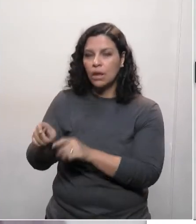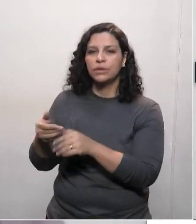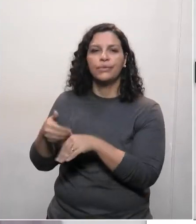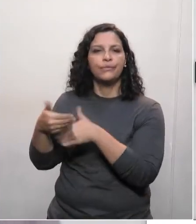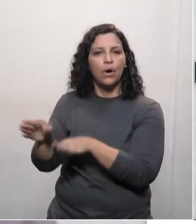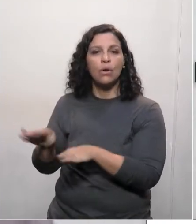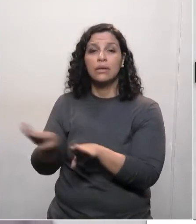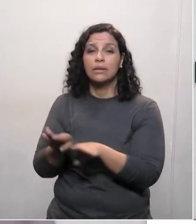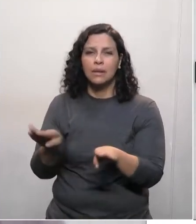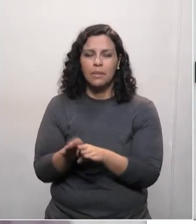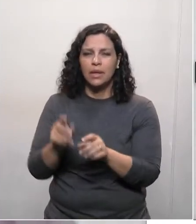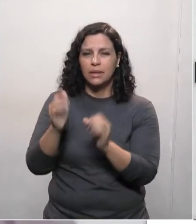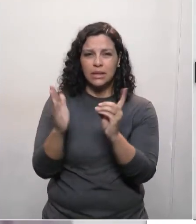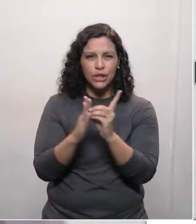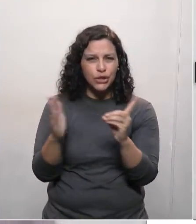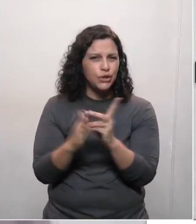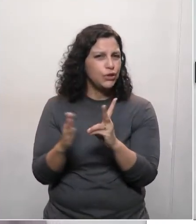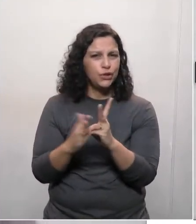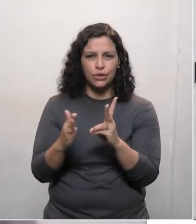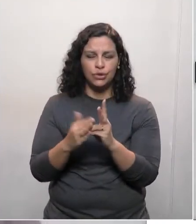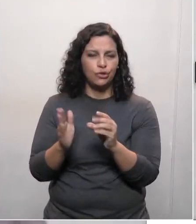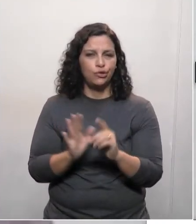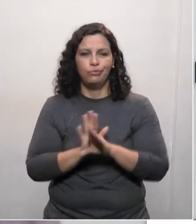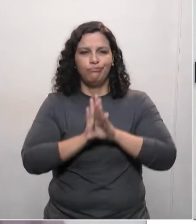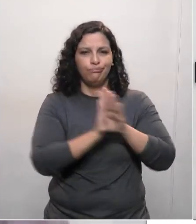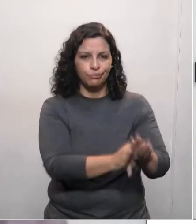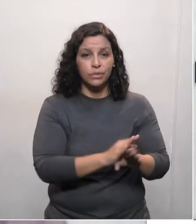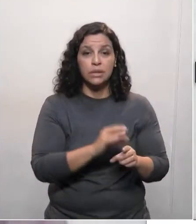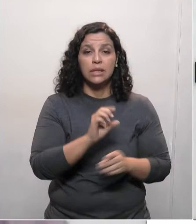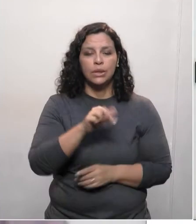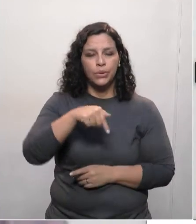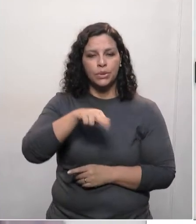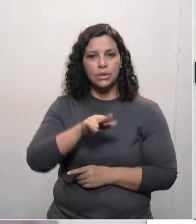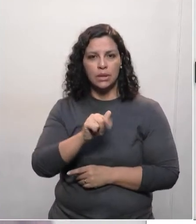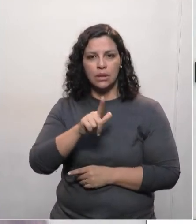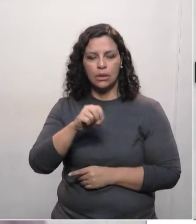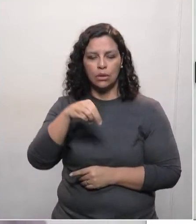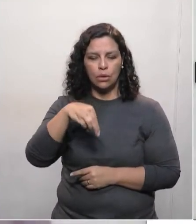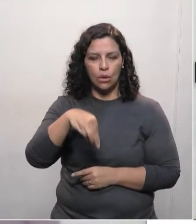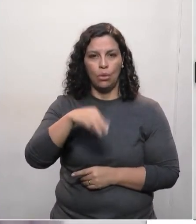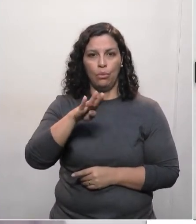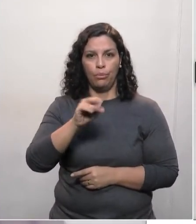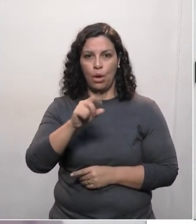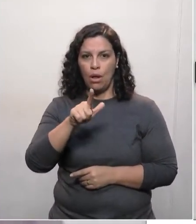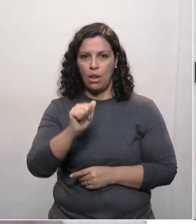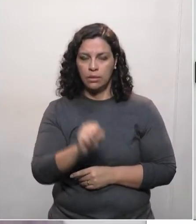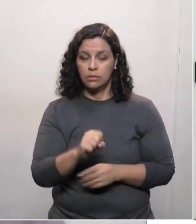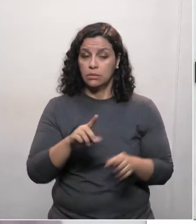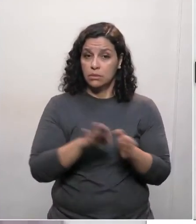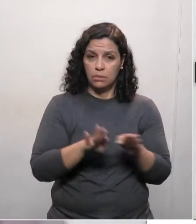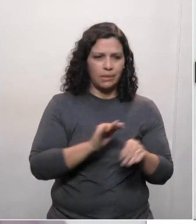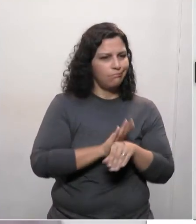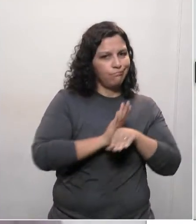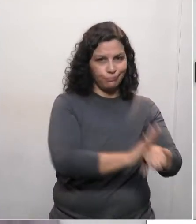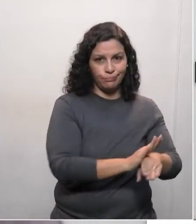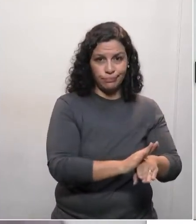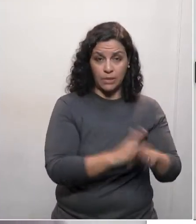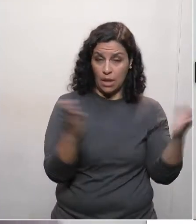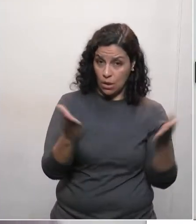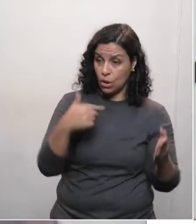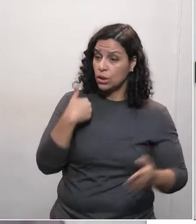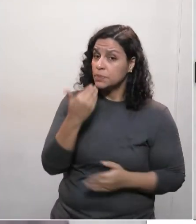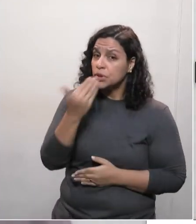quilombola, deixou indígenas e deixou tantos outros. A nossa sugestão, presidente, é para que tenha o fim